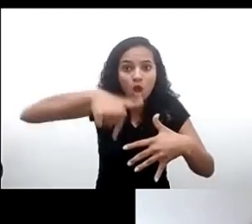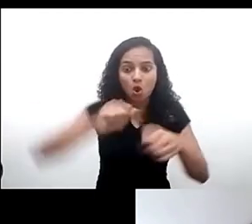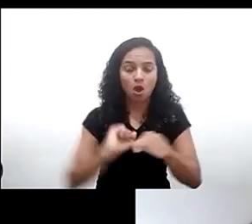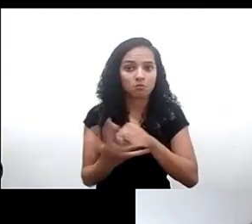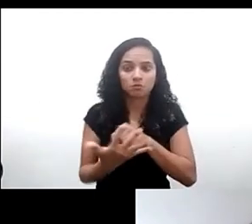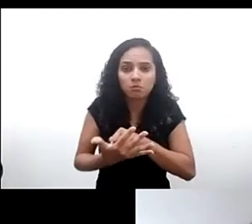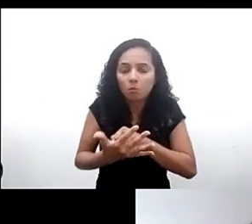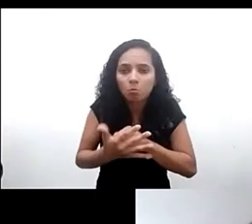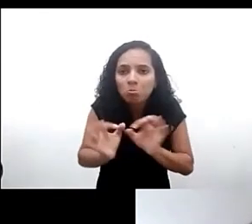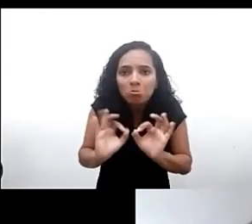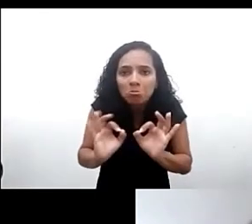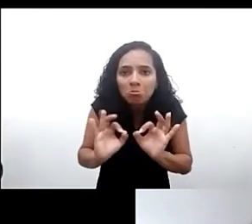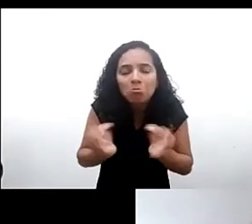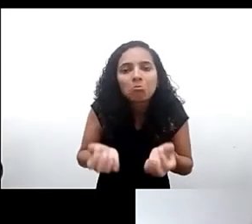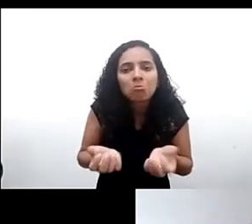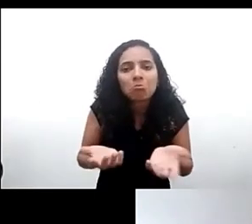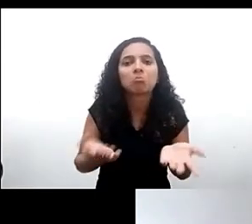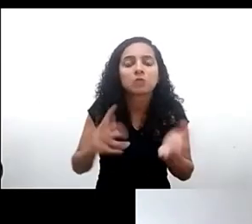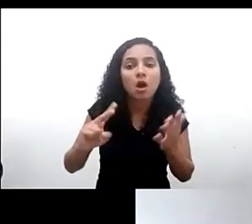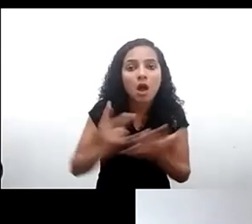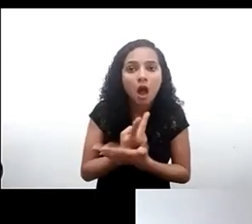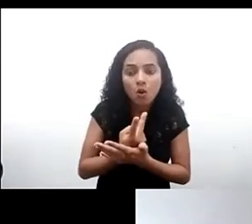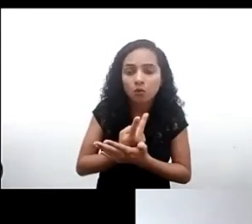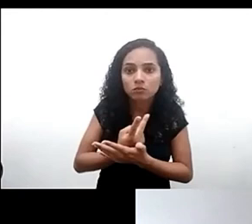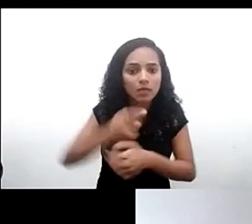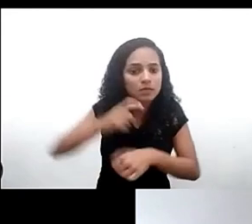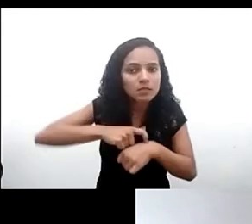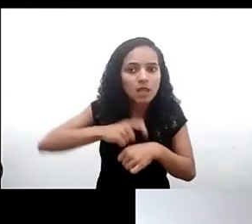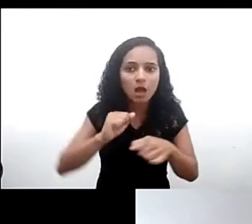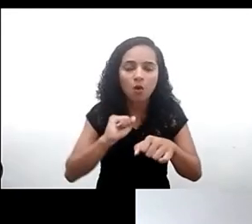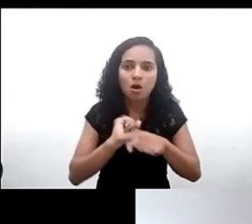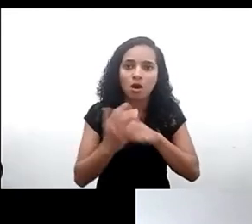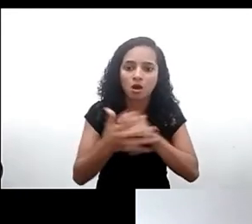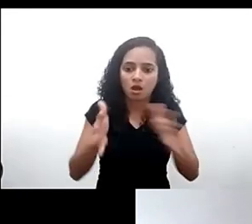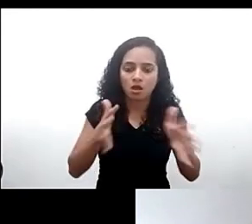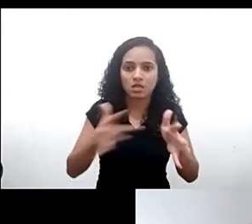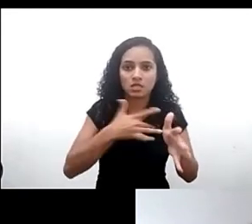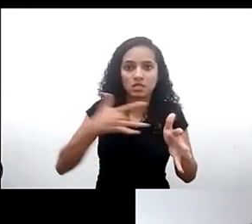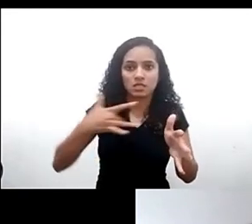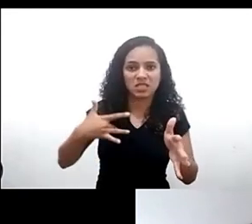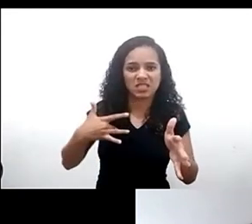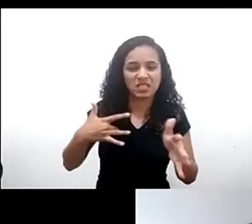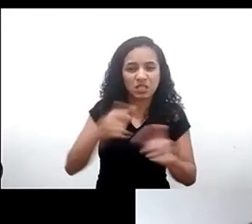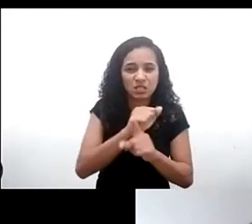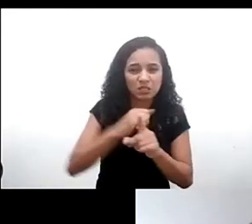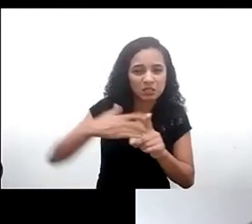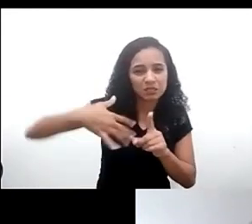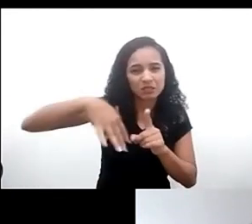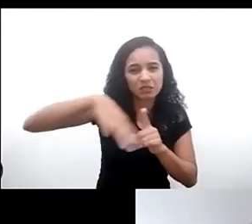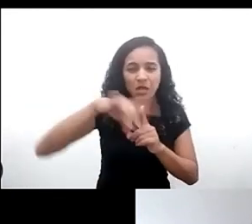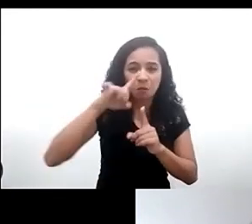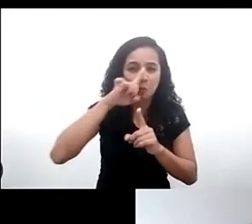que na hora em que acontece a crise sócio-sanitária nós vimos que não tínhamos as